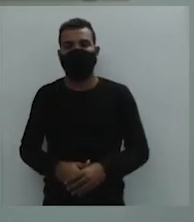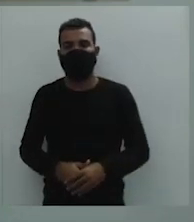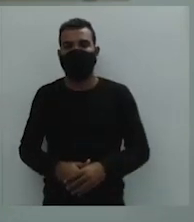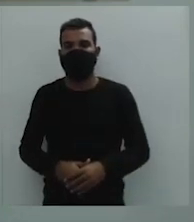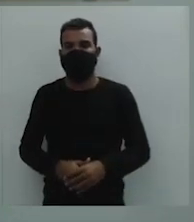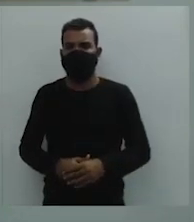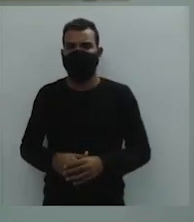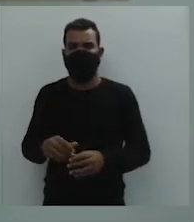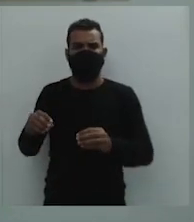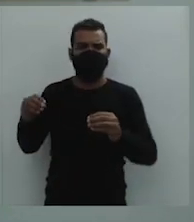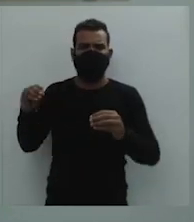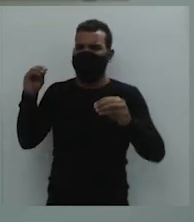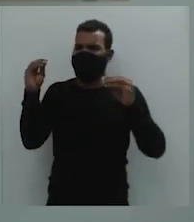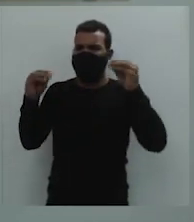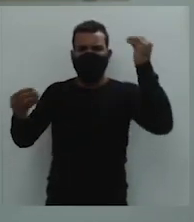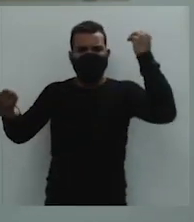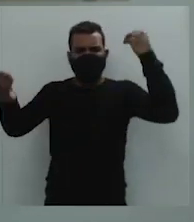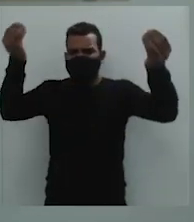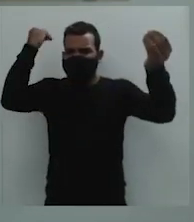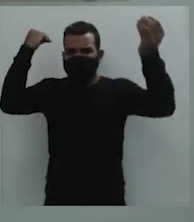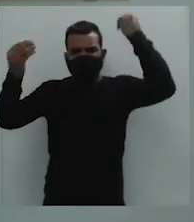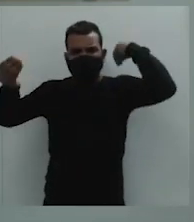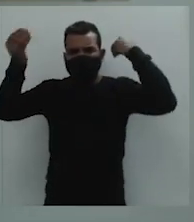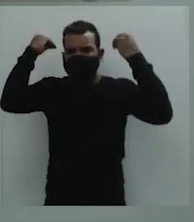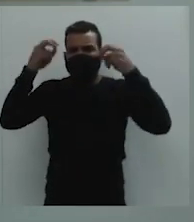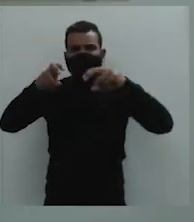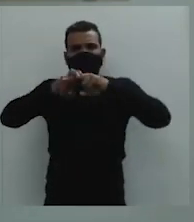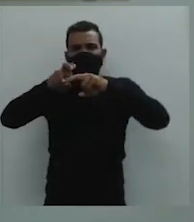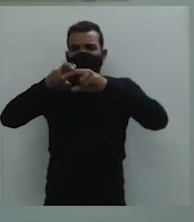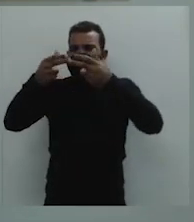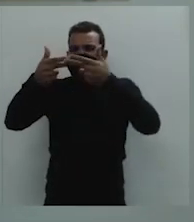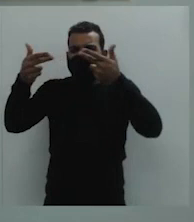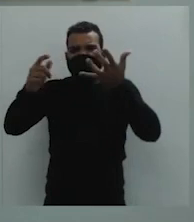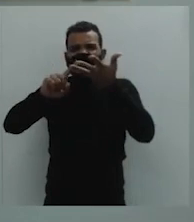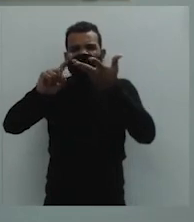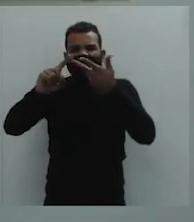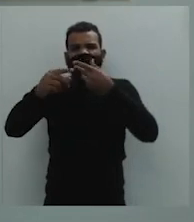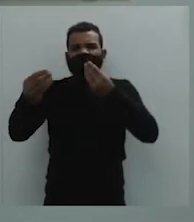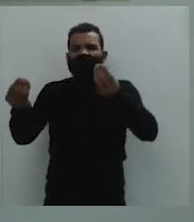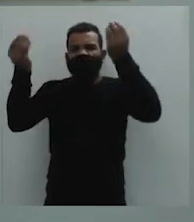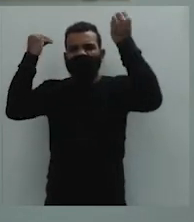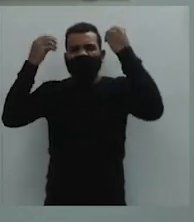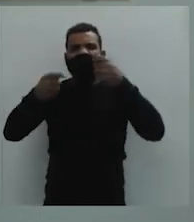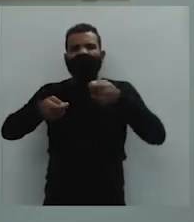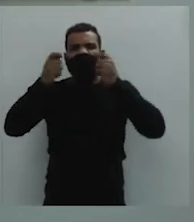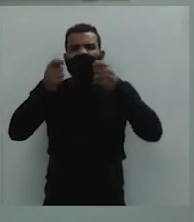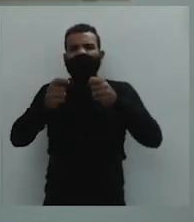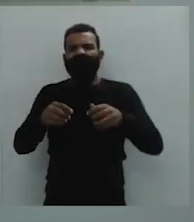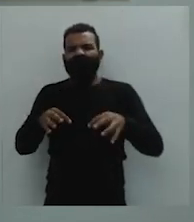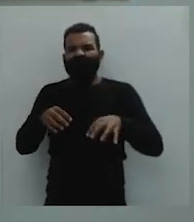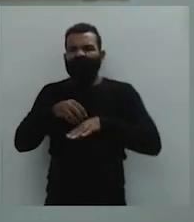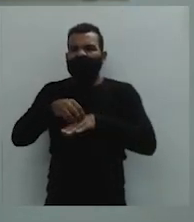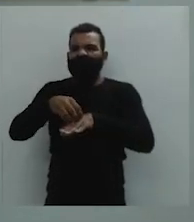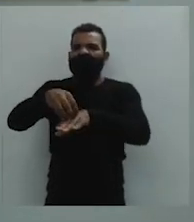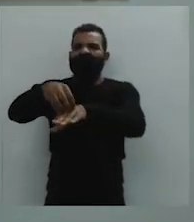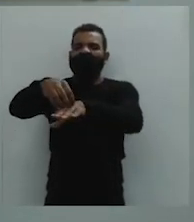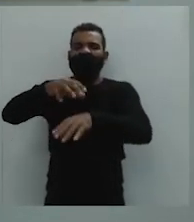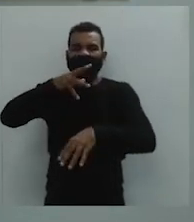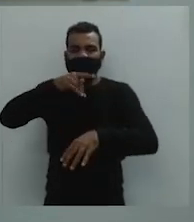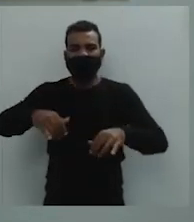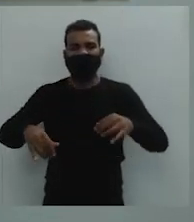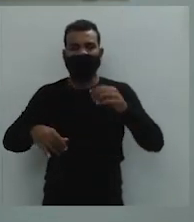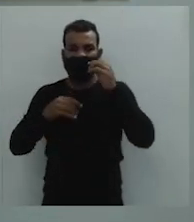penduravam toda aquela mercadoria e saía cortando o sertão lá dentro, certo? Mas, principalmente,